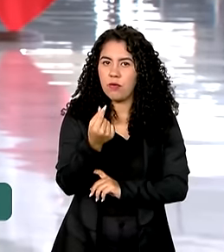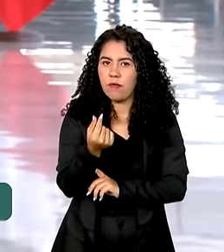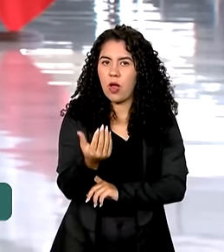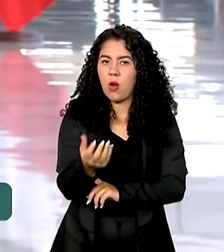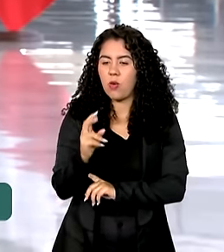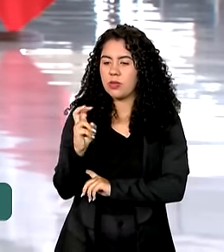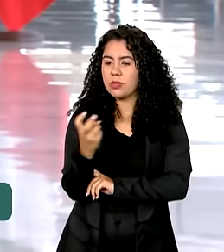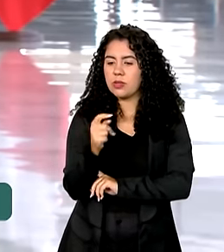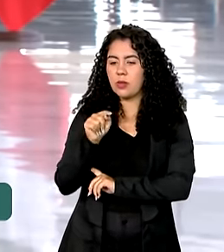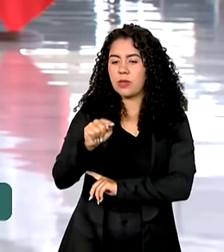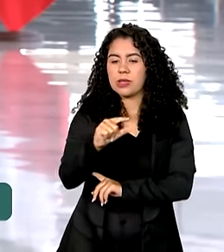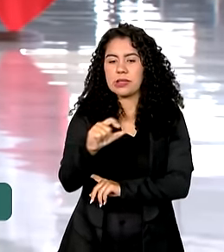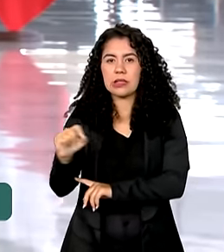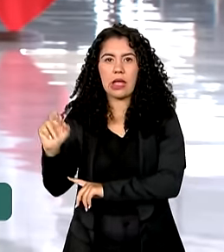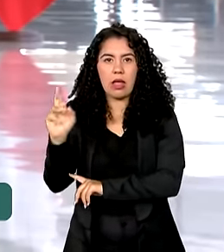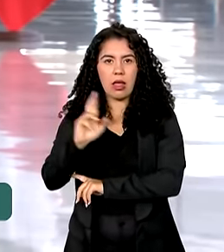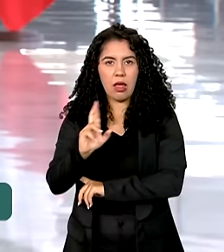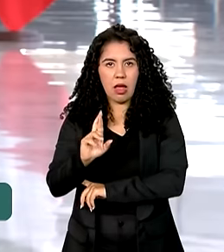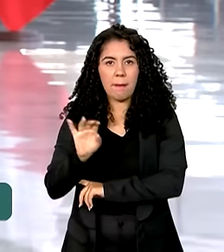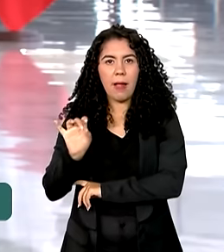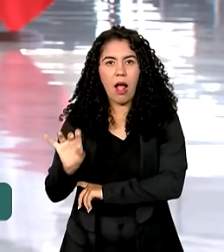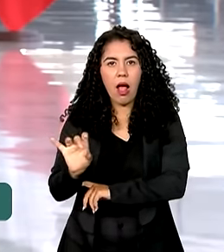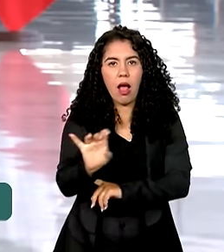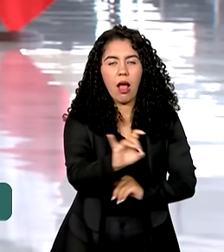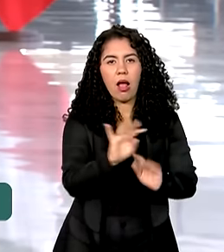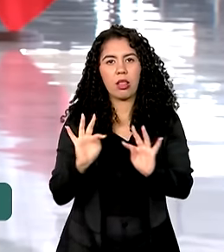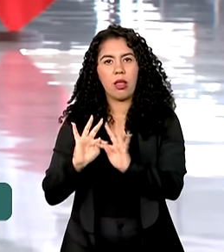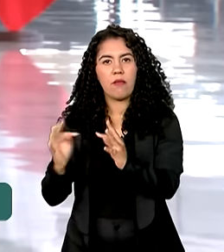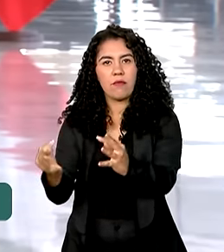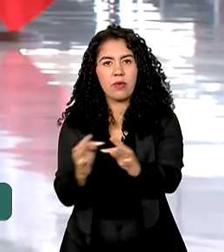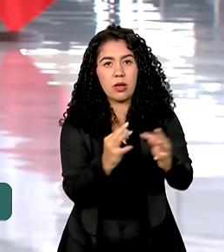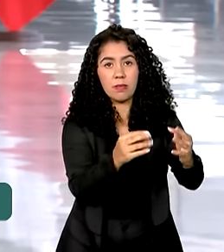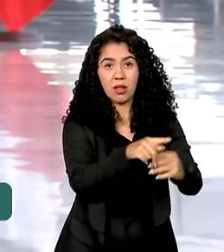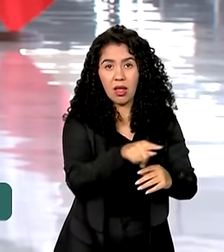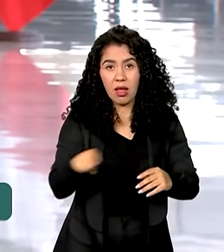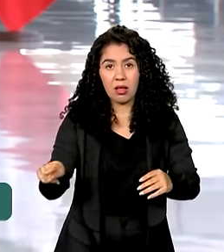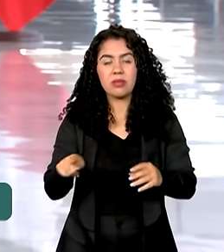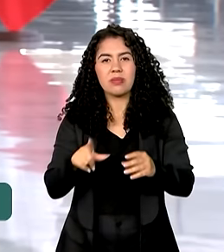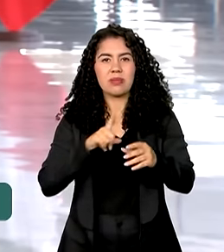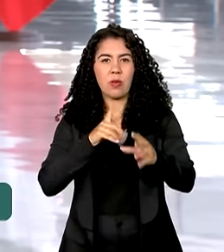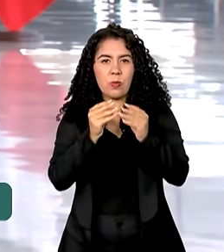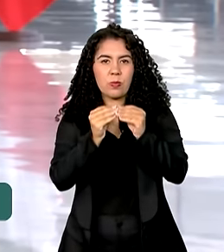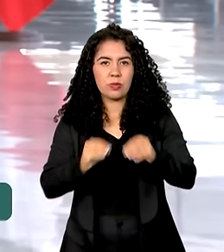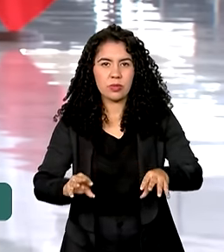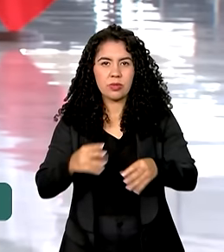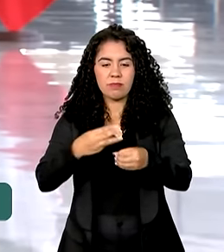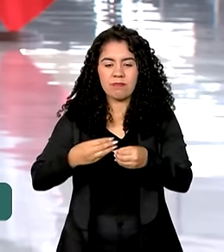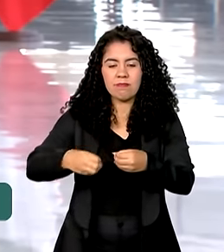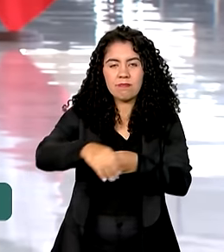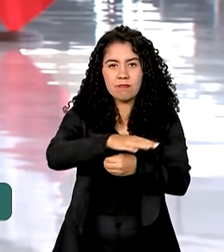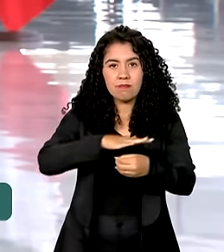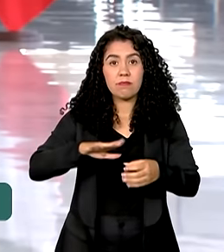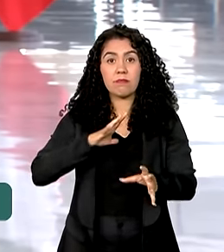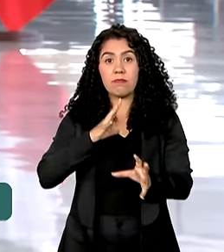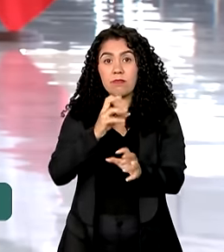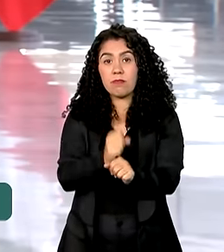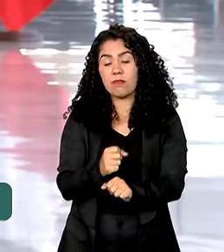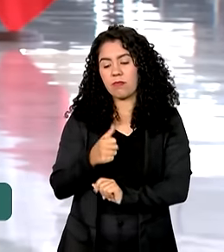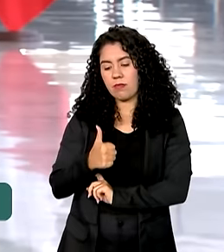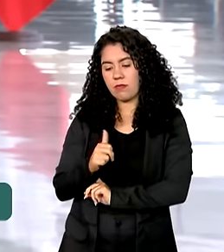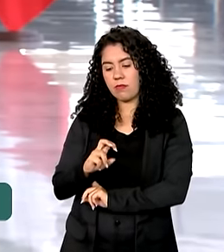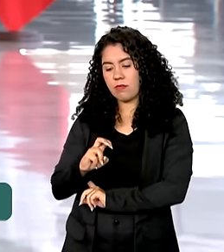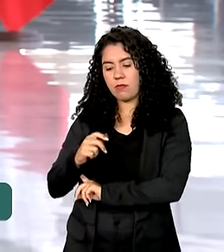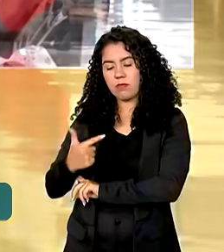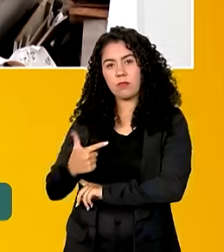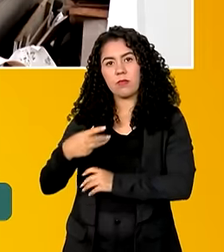.100 para cada família que mora em área atingida pelas enchentes. Até o momento, 152 municípios